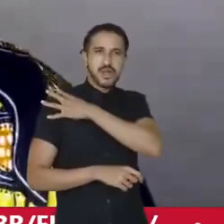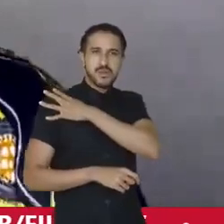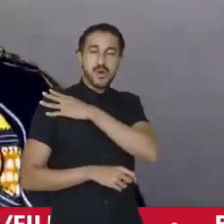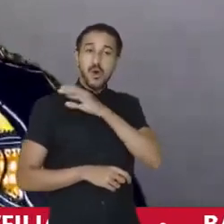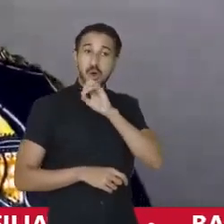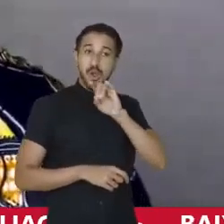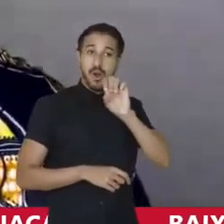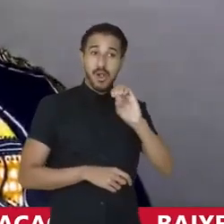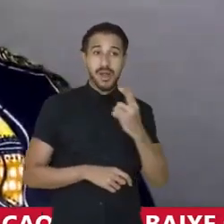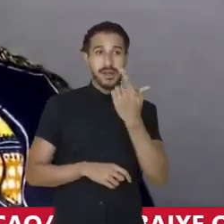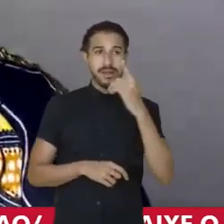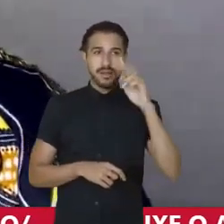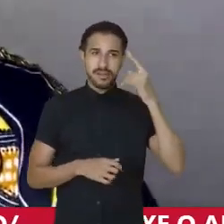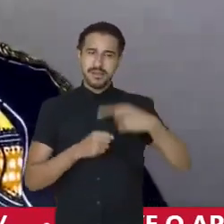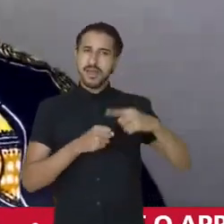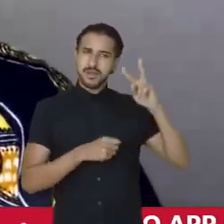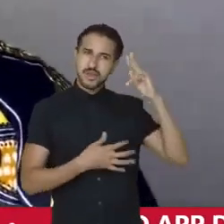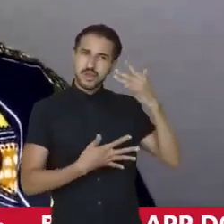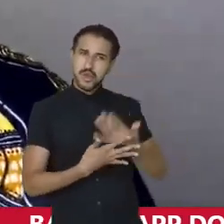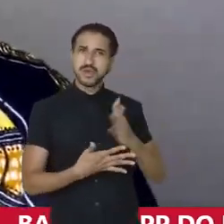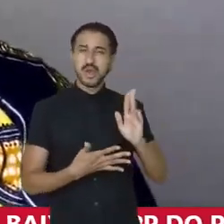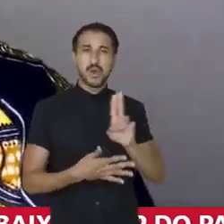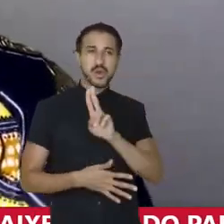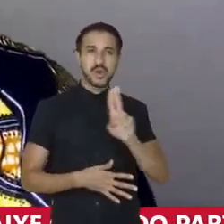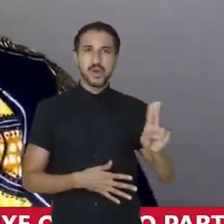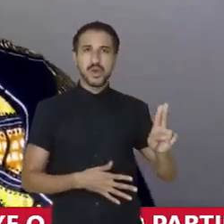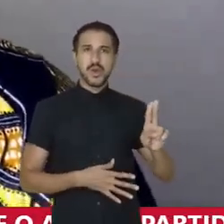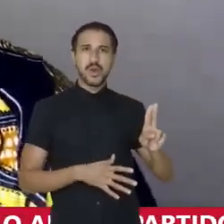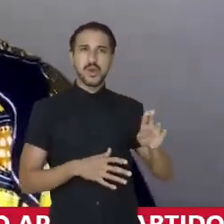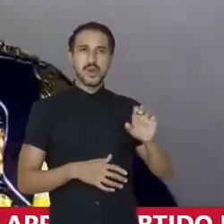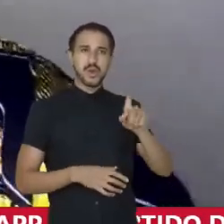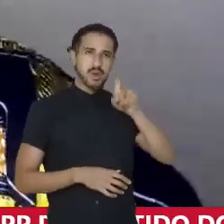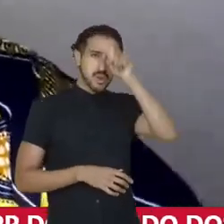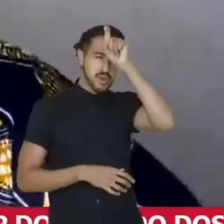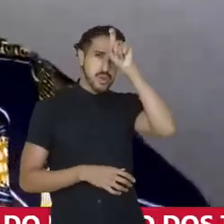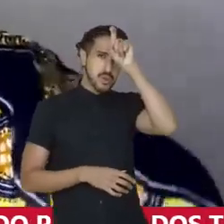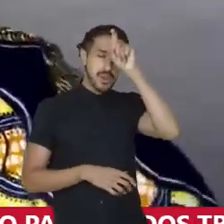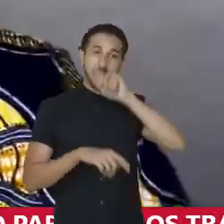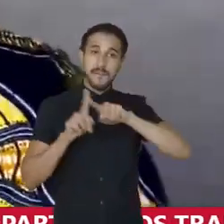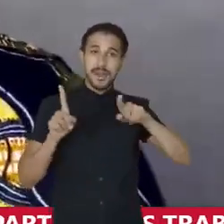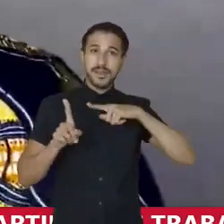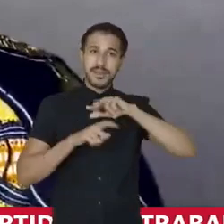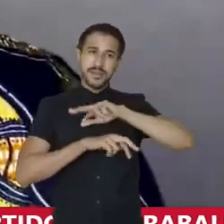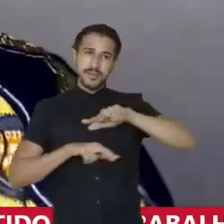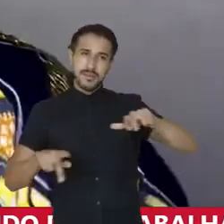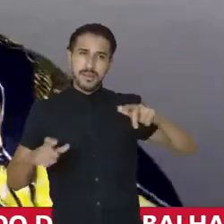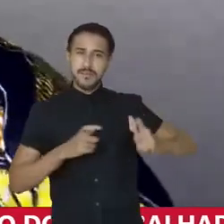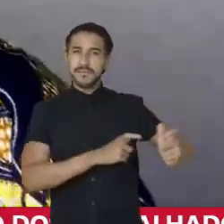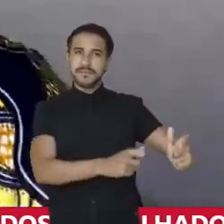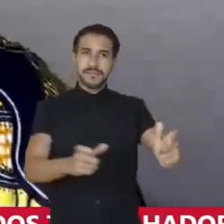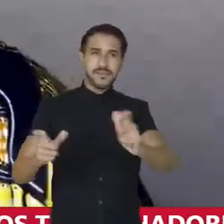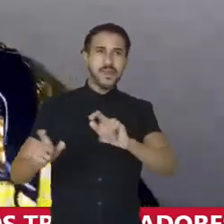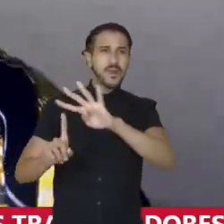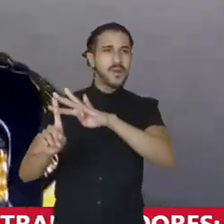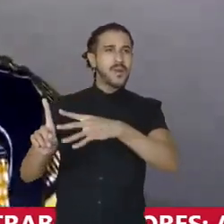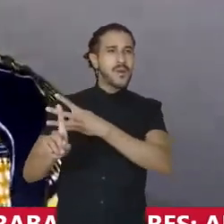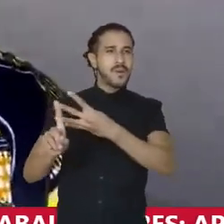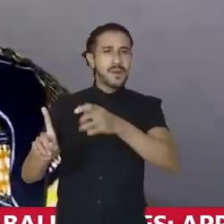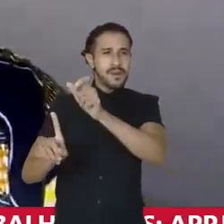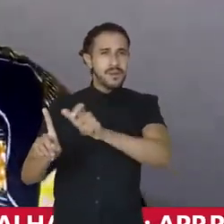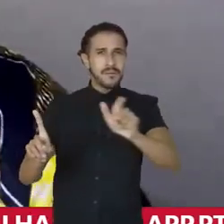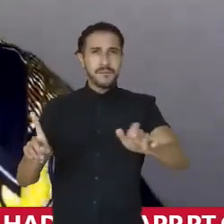e como eu disse anteriormente, já leva o nome do Algoz Zumbi de Palmares, mas existem diversos locais que homenageiam